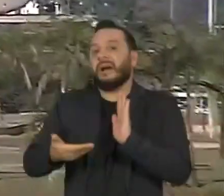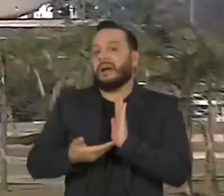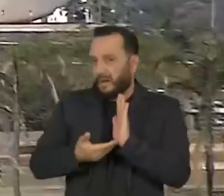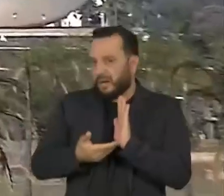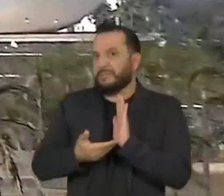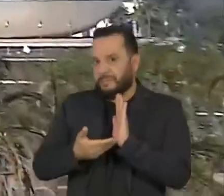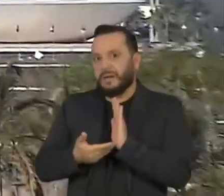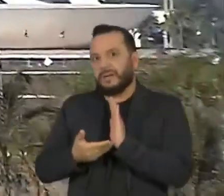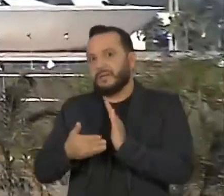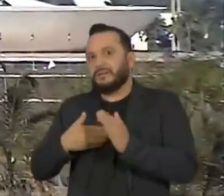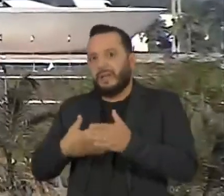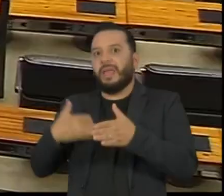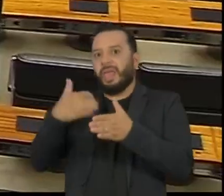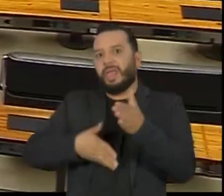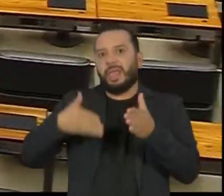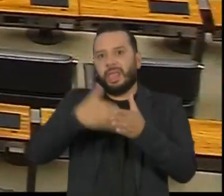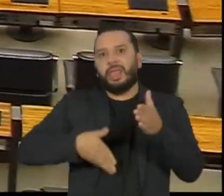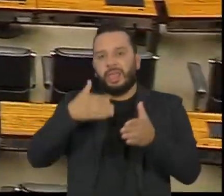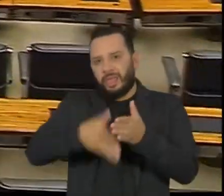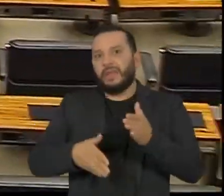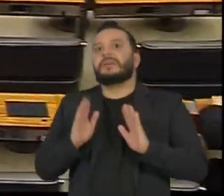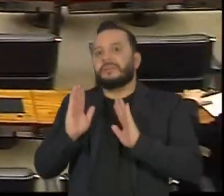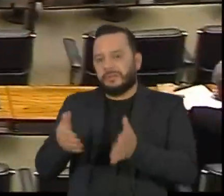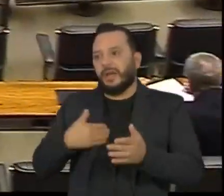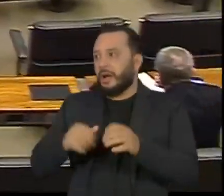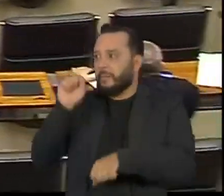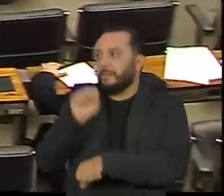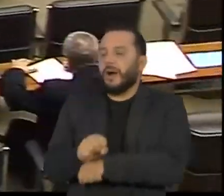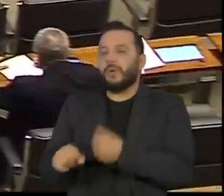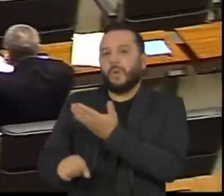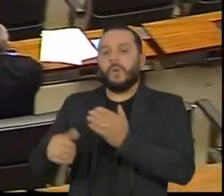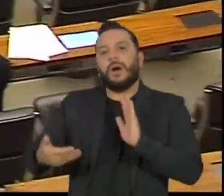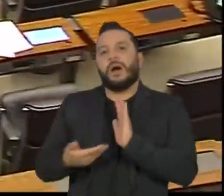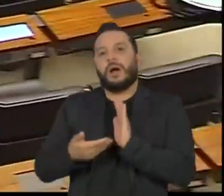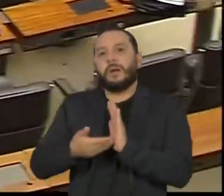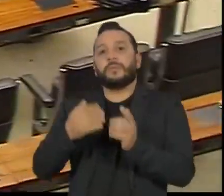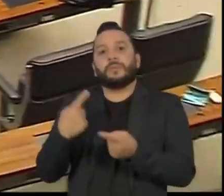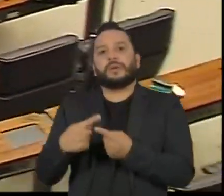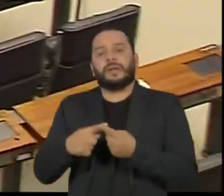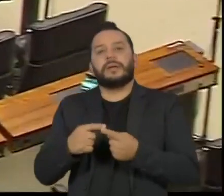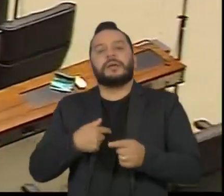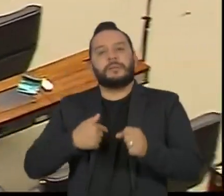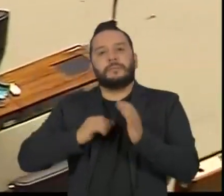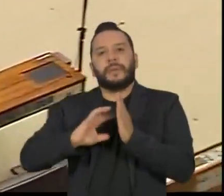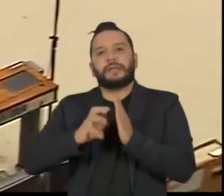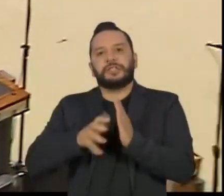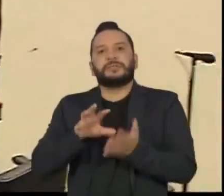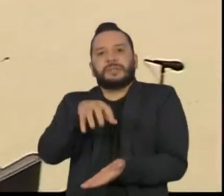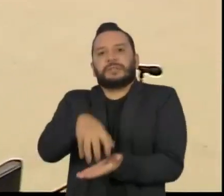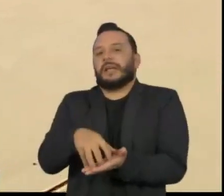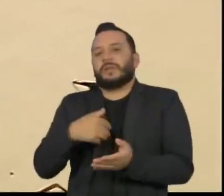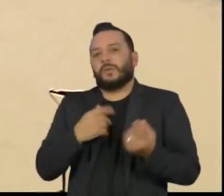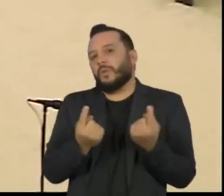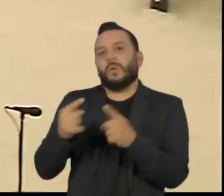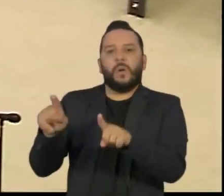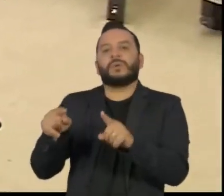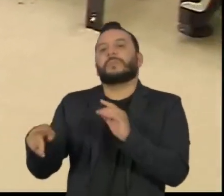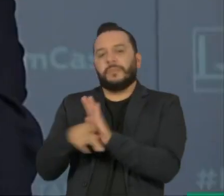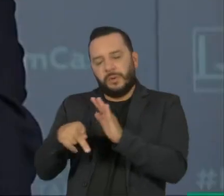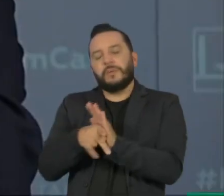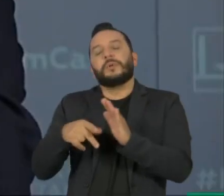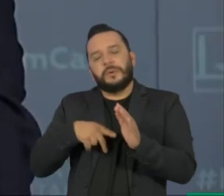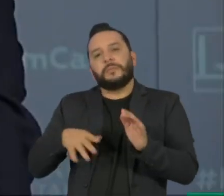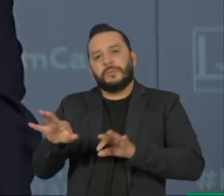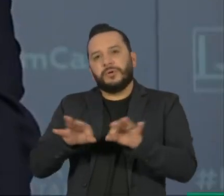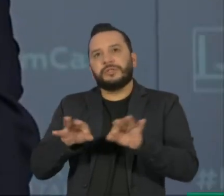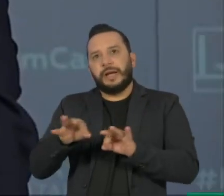Constituição sobre o adiamento das eleições emperrou na Câmara depois que o Centrão passou a se opor ao projeto por pressão de prefeitos.